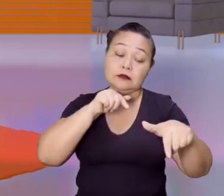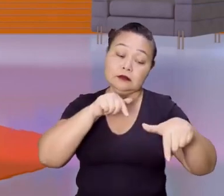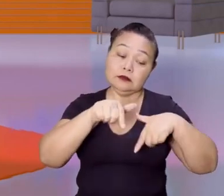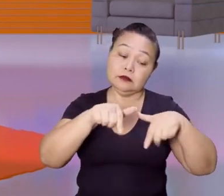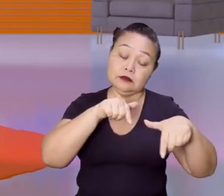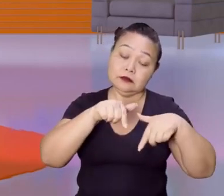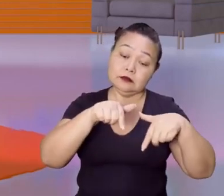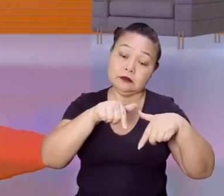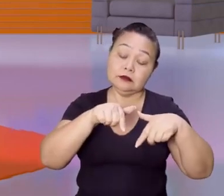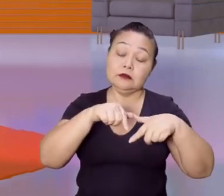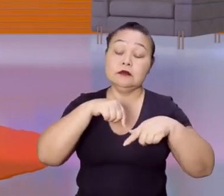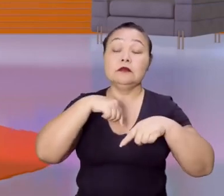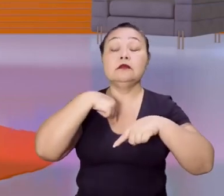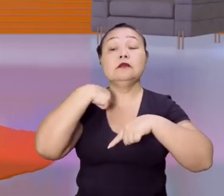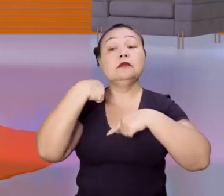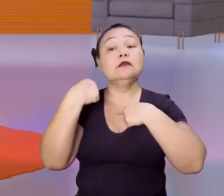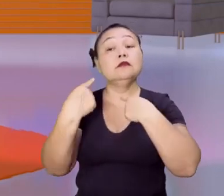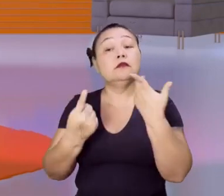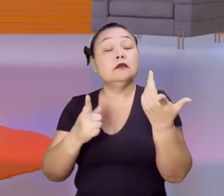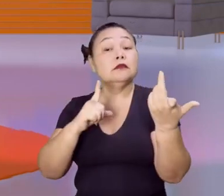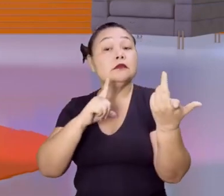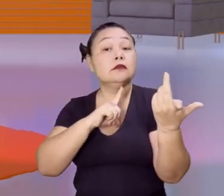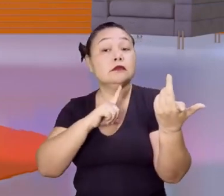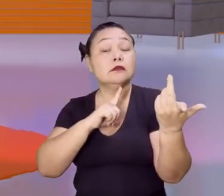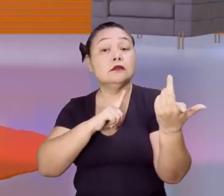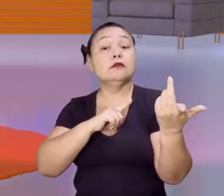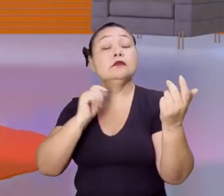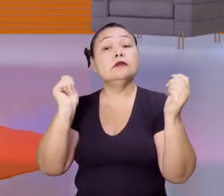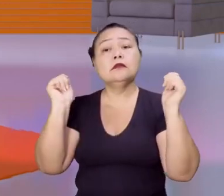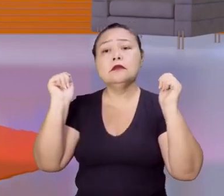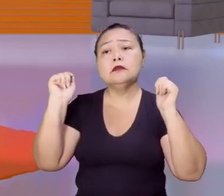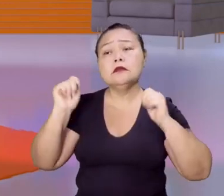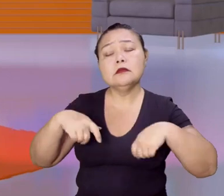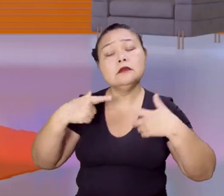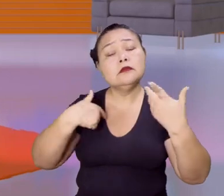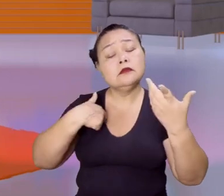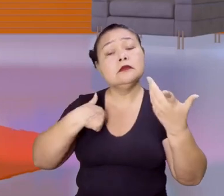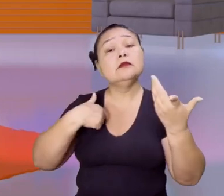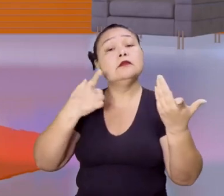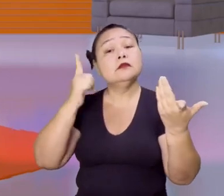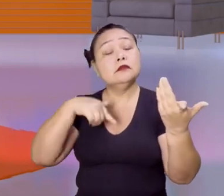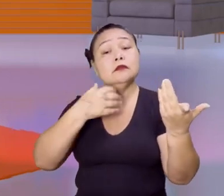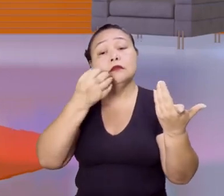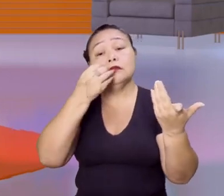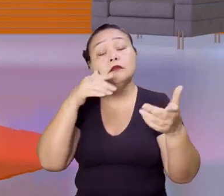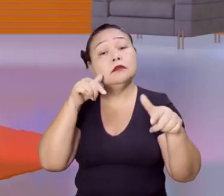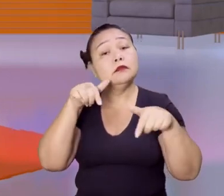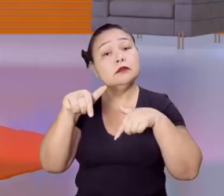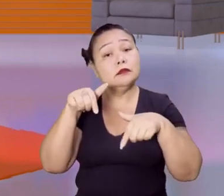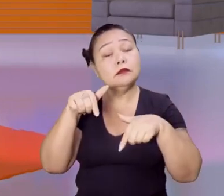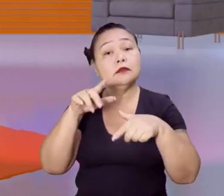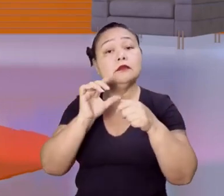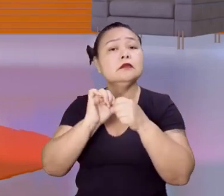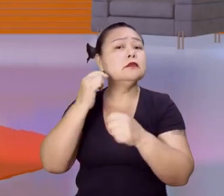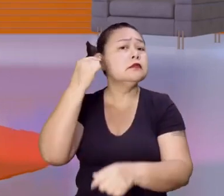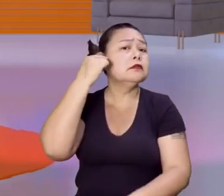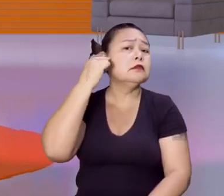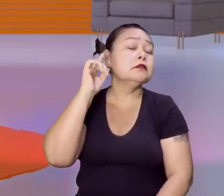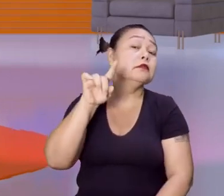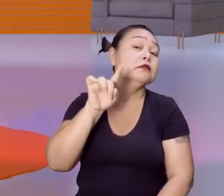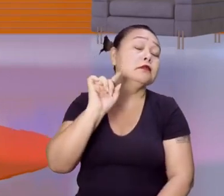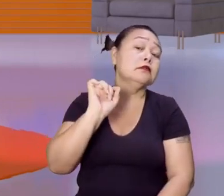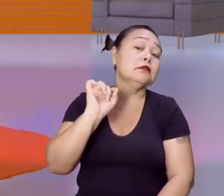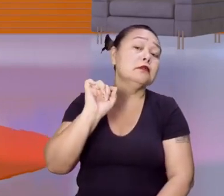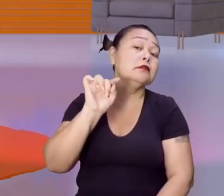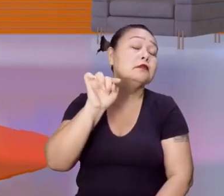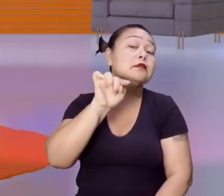questão das competências que se deve ter hoje em dia para ter um bom emprego. Você já pensou sobre isso? O que você